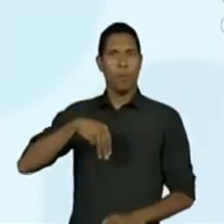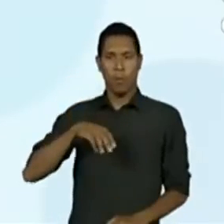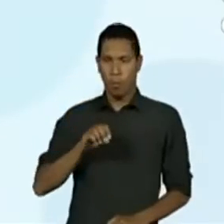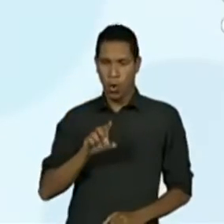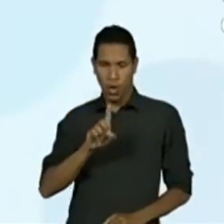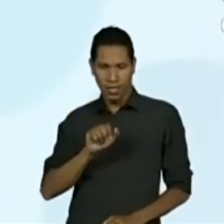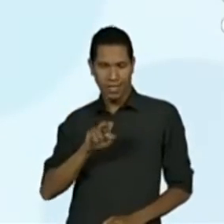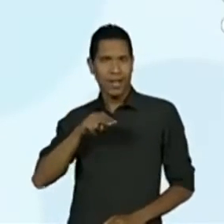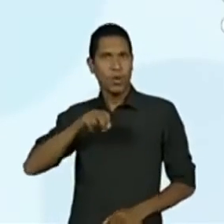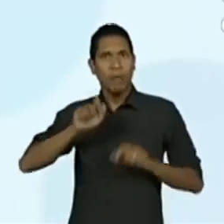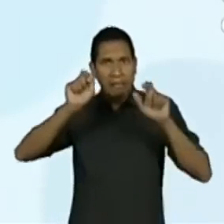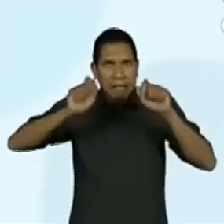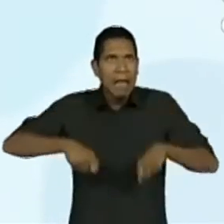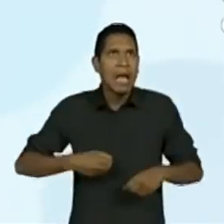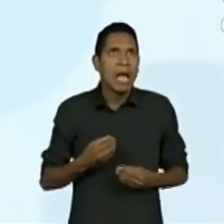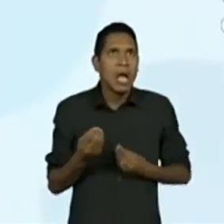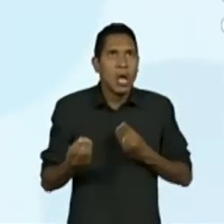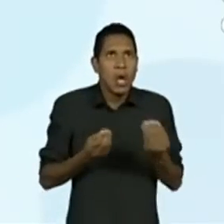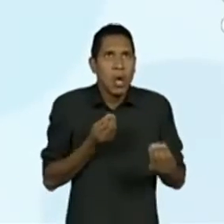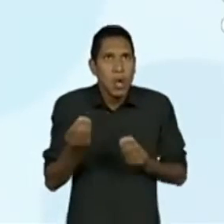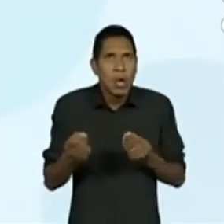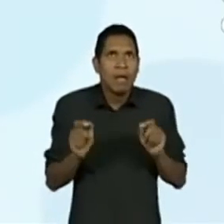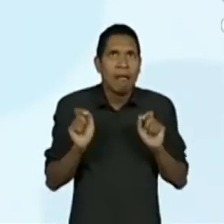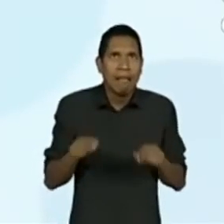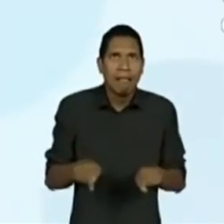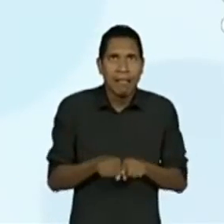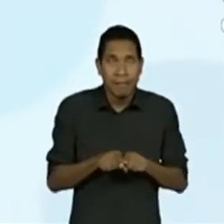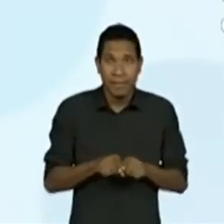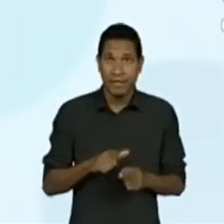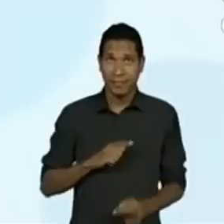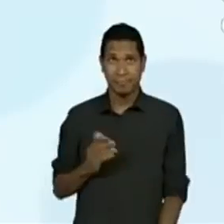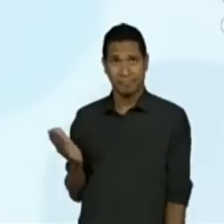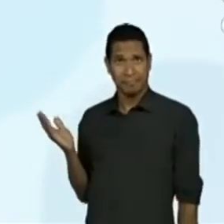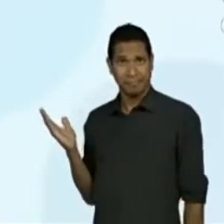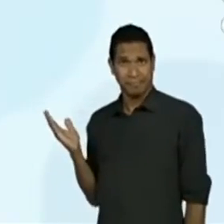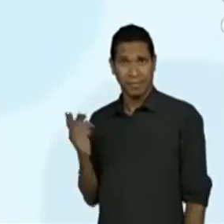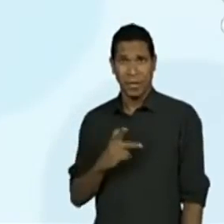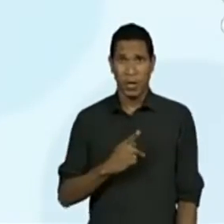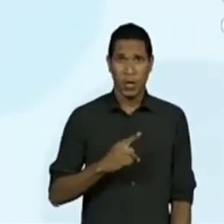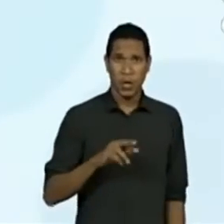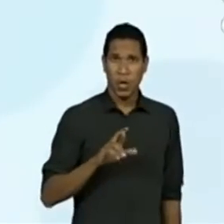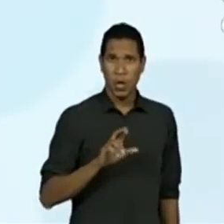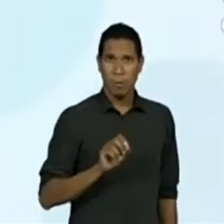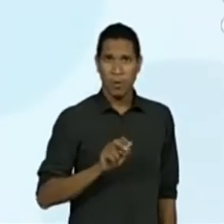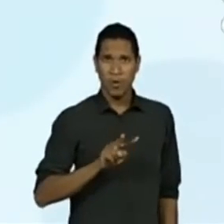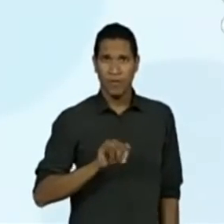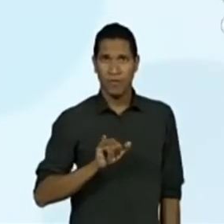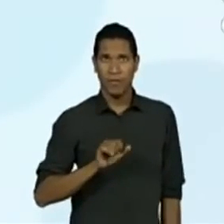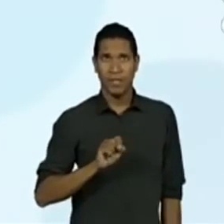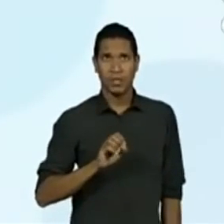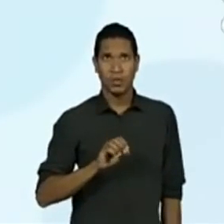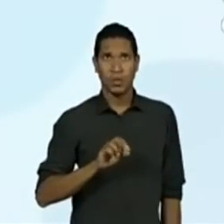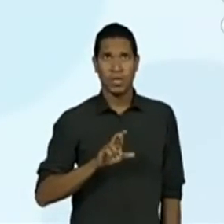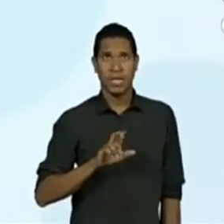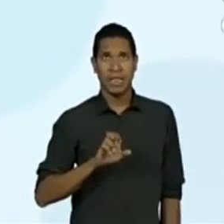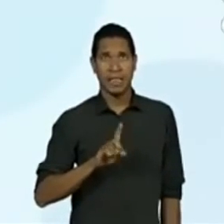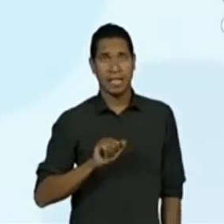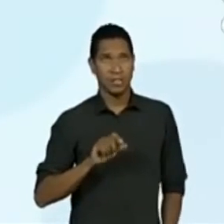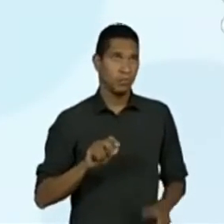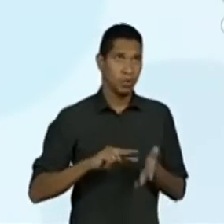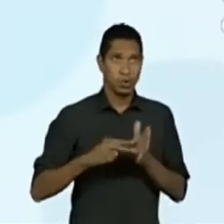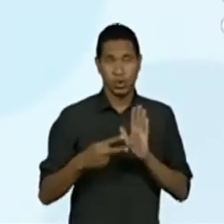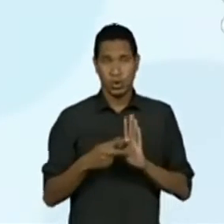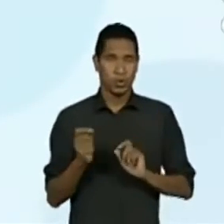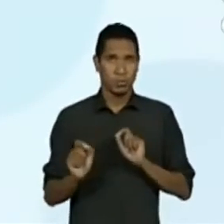contato com a provisoriedade do sentido artístico do poema. Um